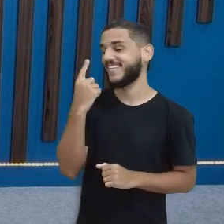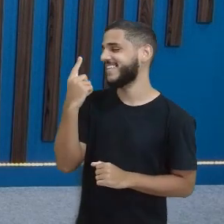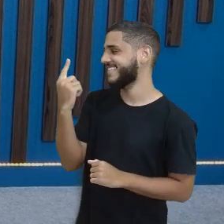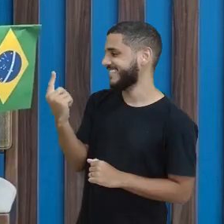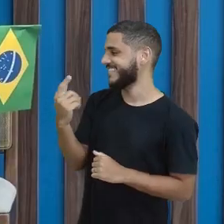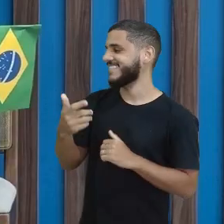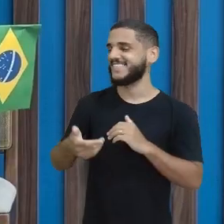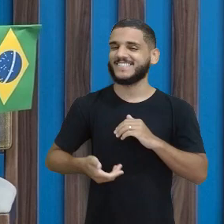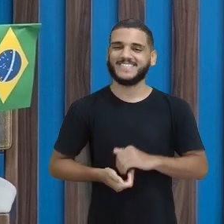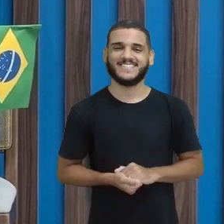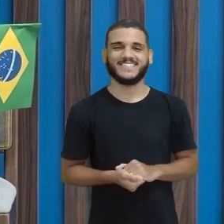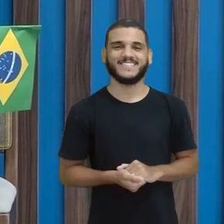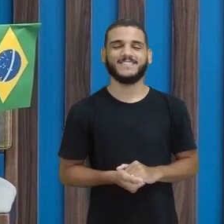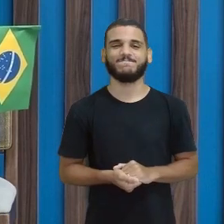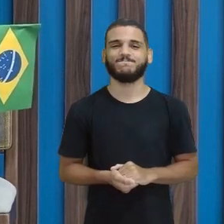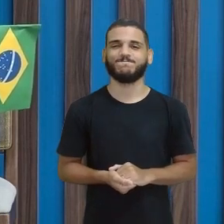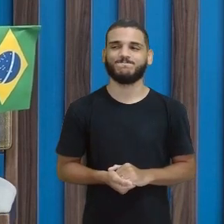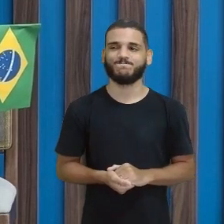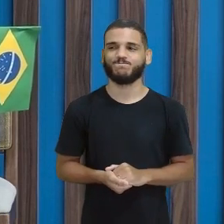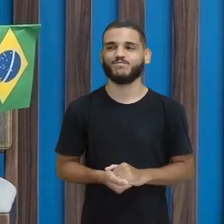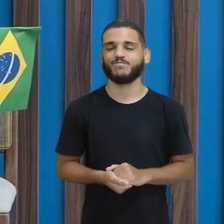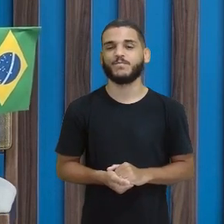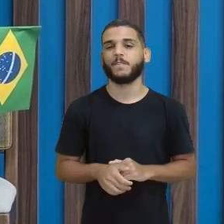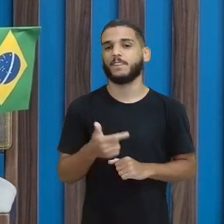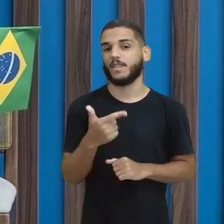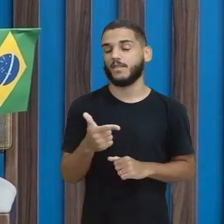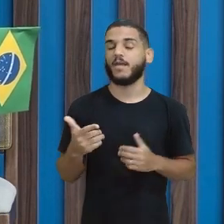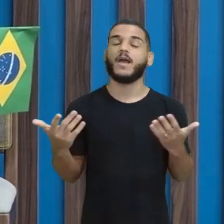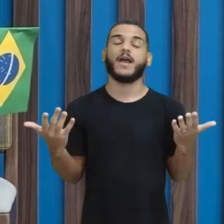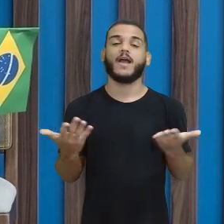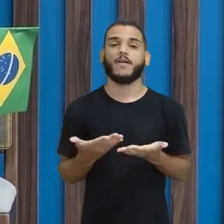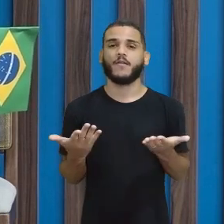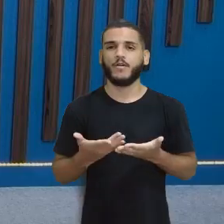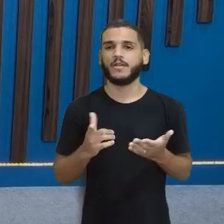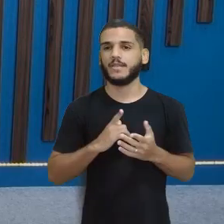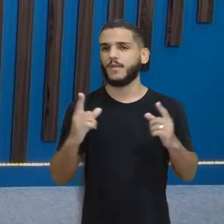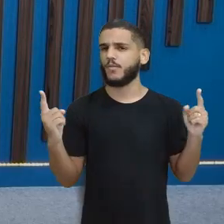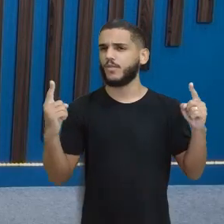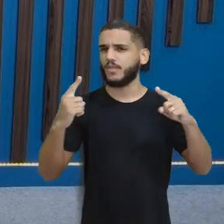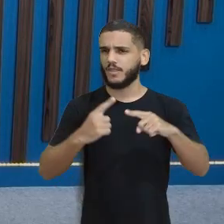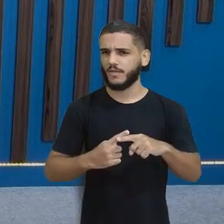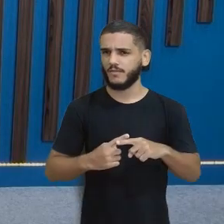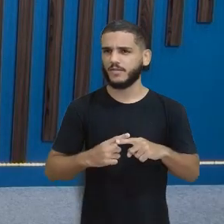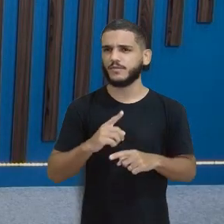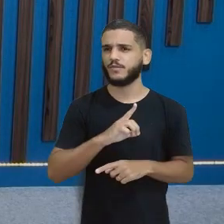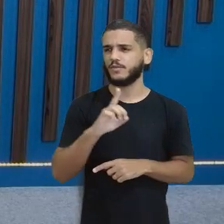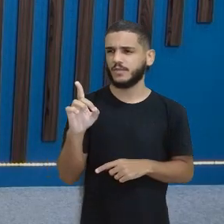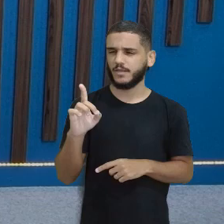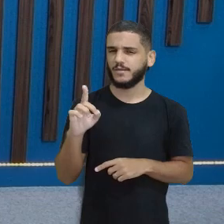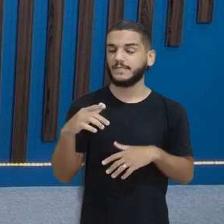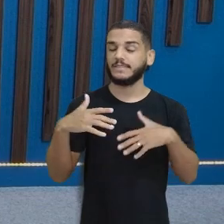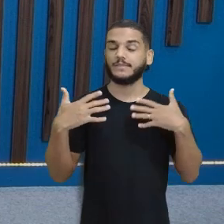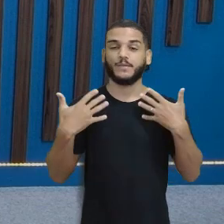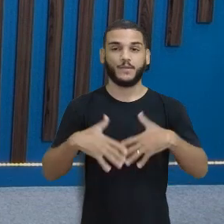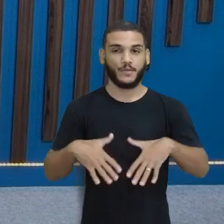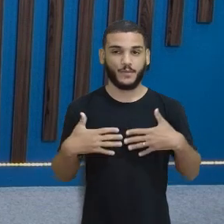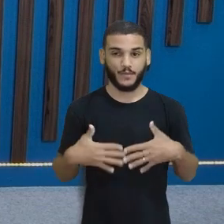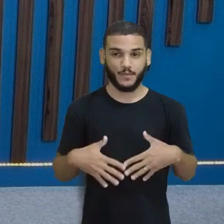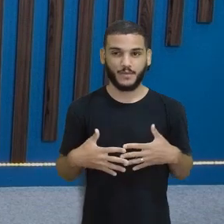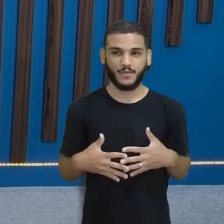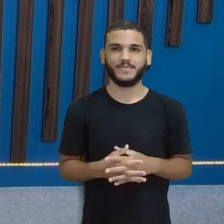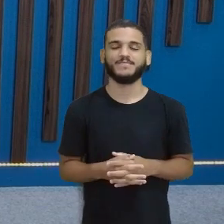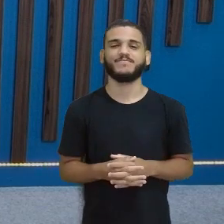Tem mais? Não Então vamos ver aqui o desafio do dia Qual será o desafio do dia?